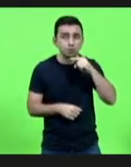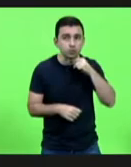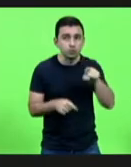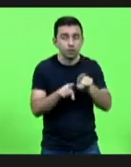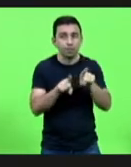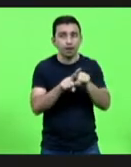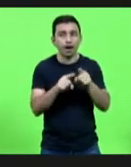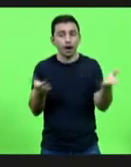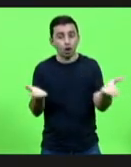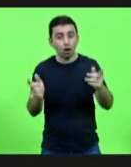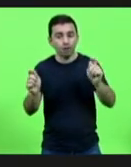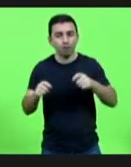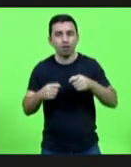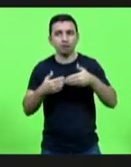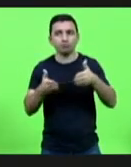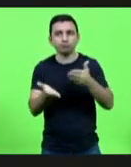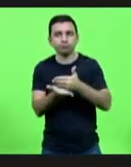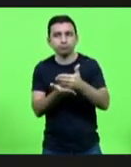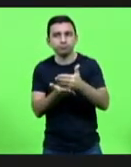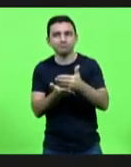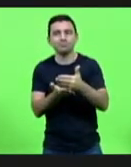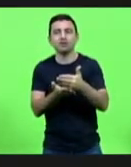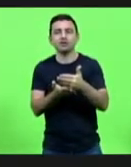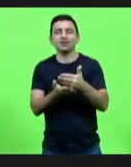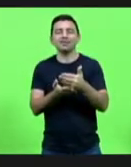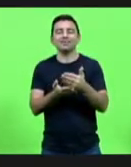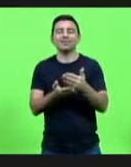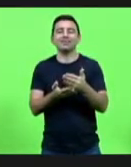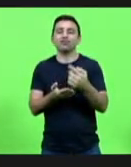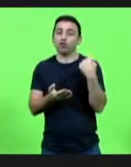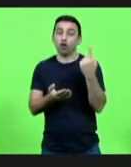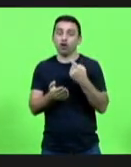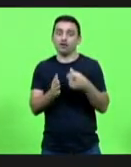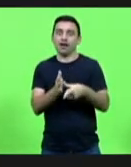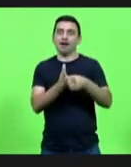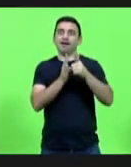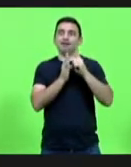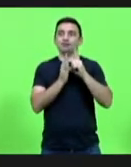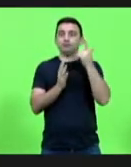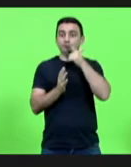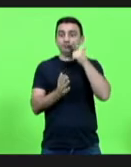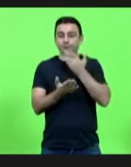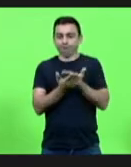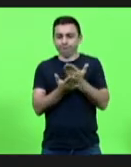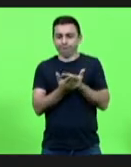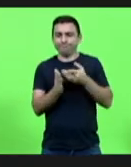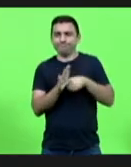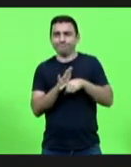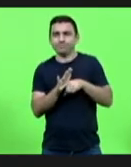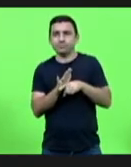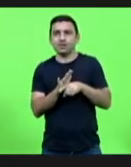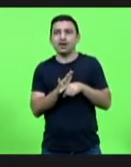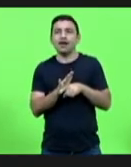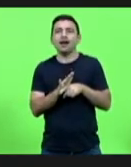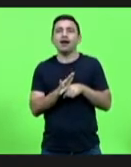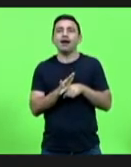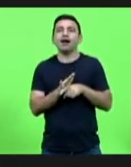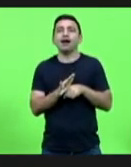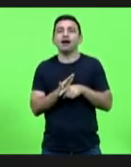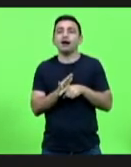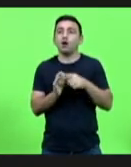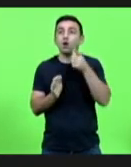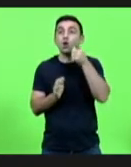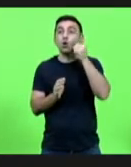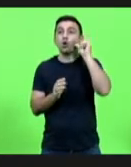E a gente estava até mais adiantado nesse sentido dos estudos e veio ontem essa